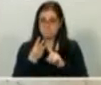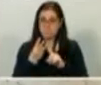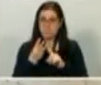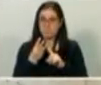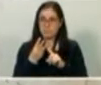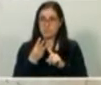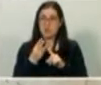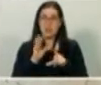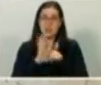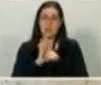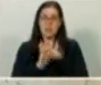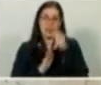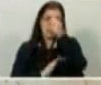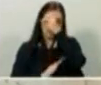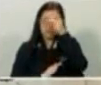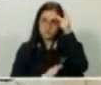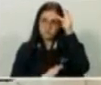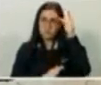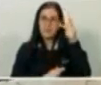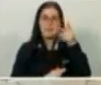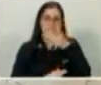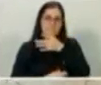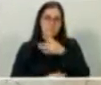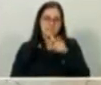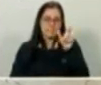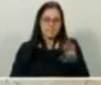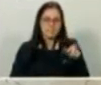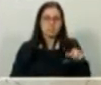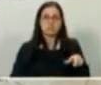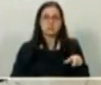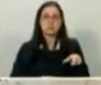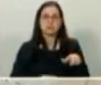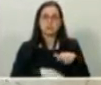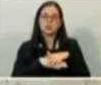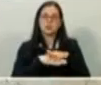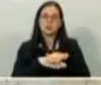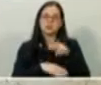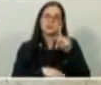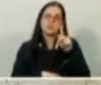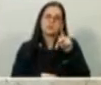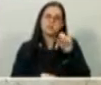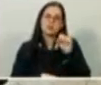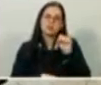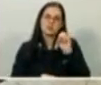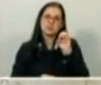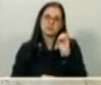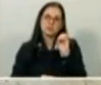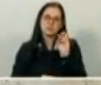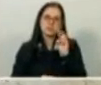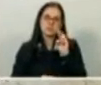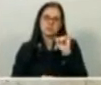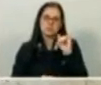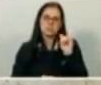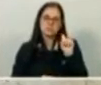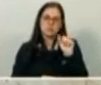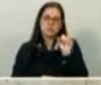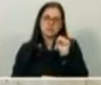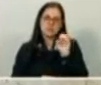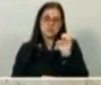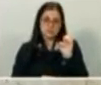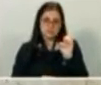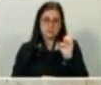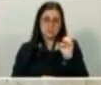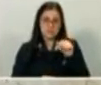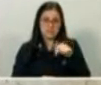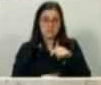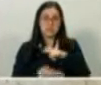com psoríase. O programa municipal que instituiu na cidade um protocolo